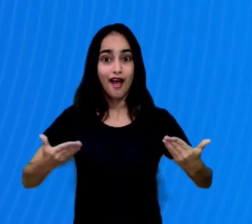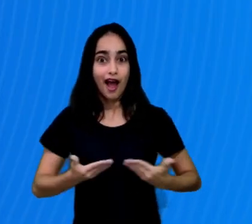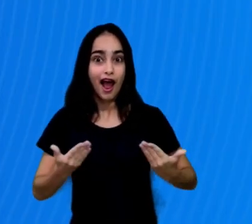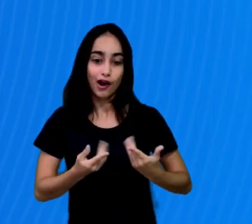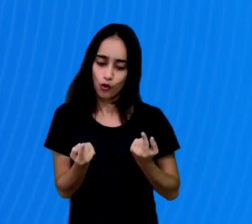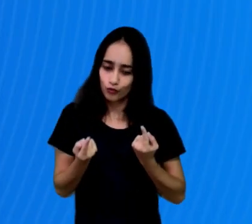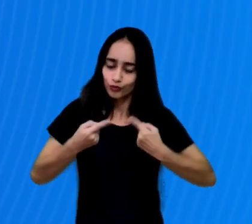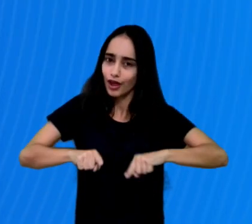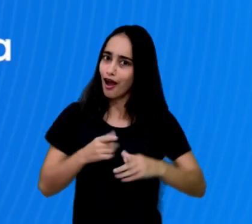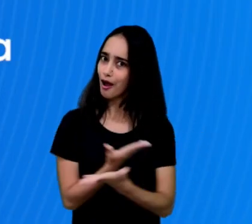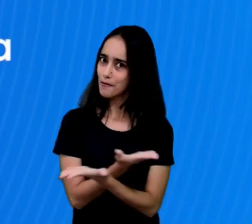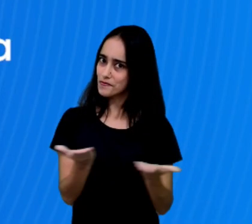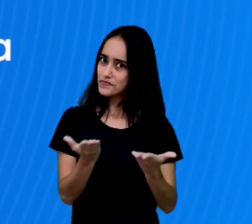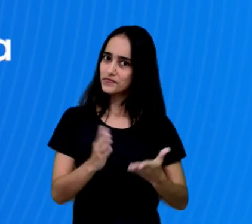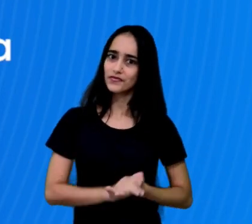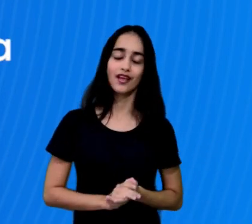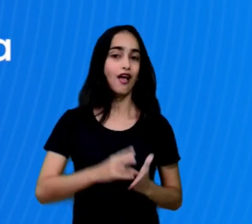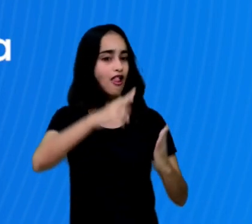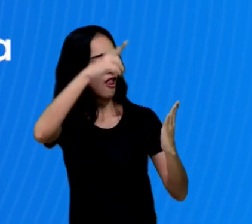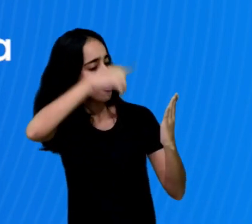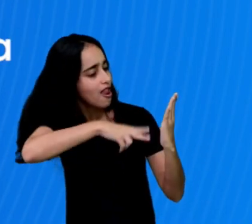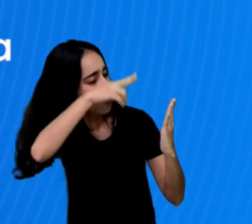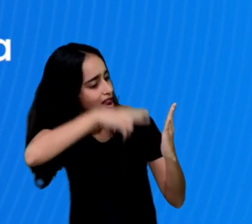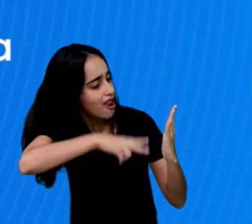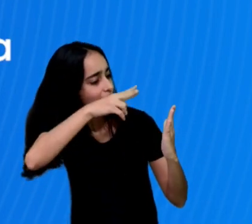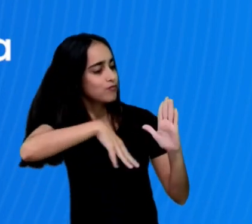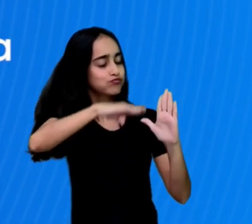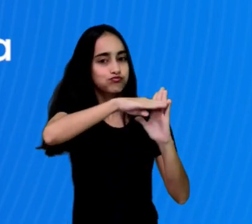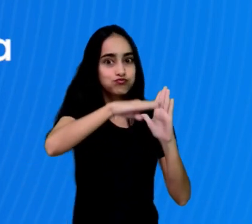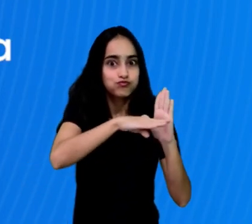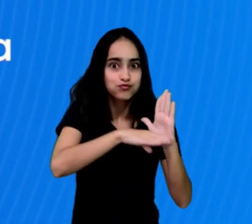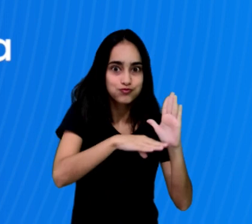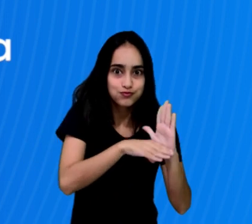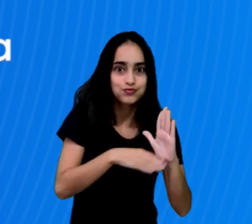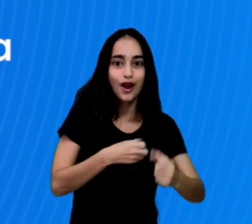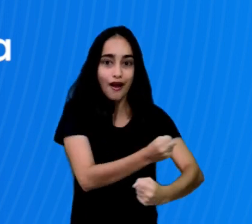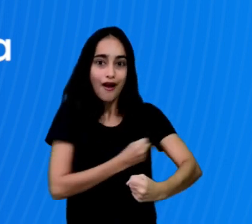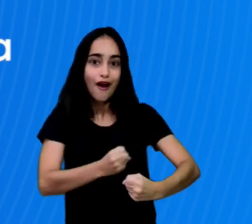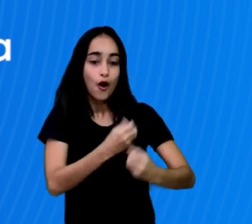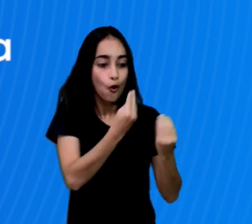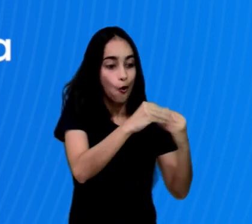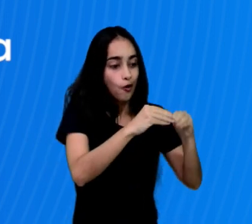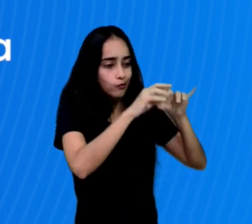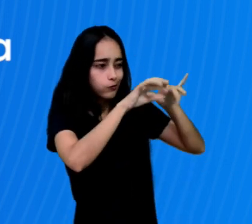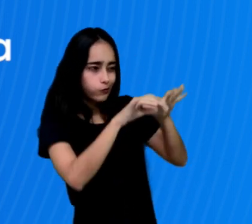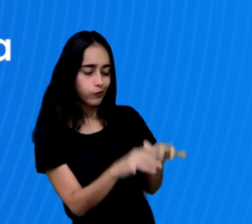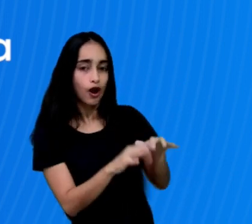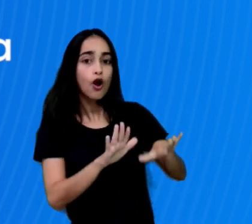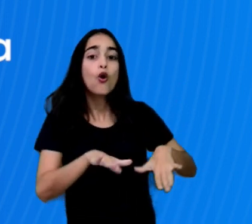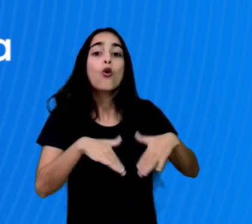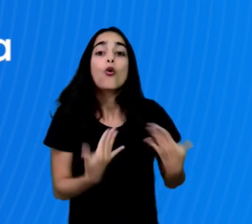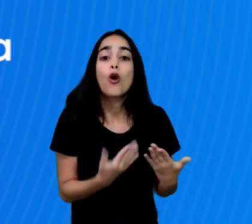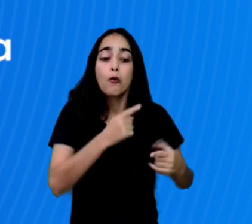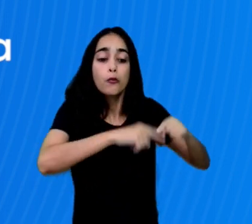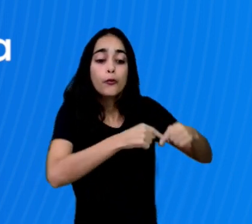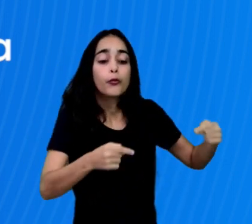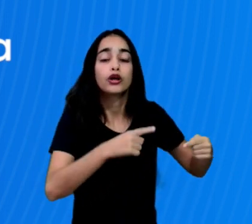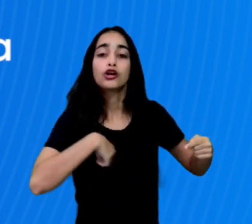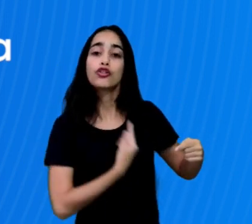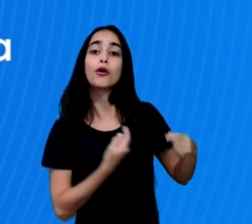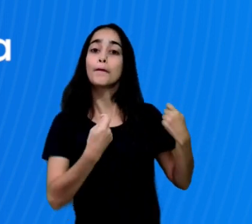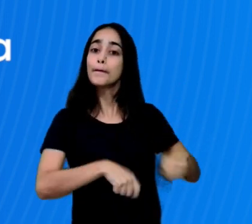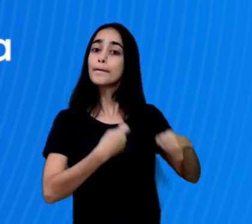ao desafio. Leia a receita e coloque aí nos comentários quais os utensílios que iremos precisar para